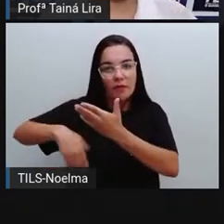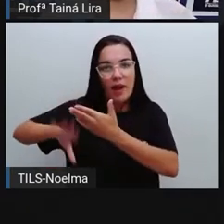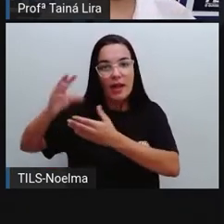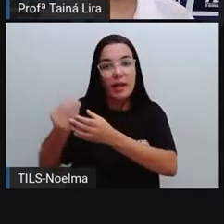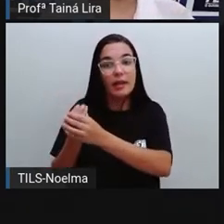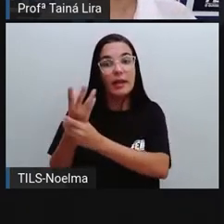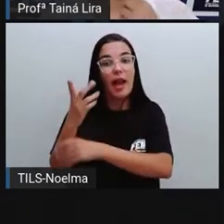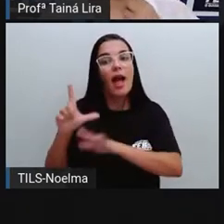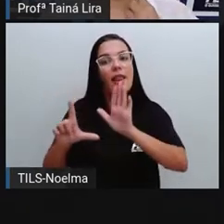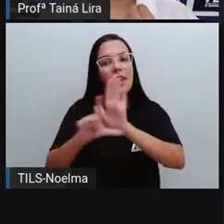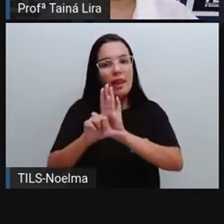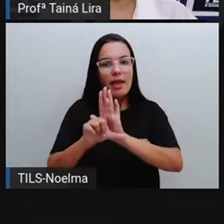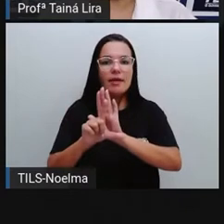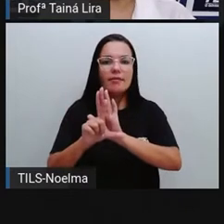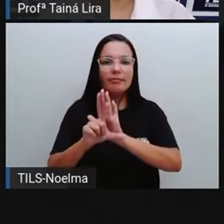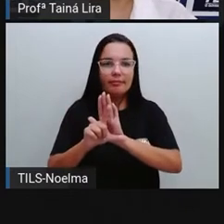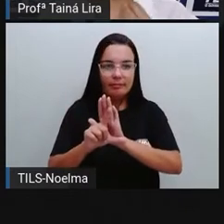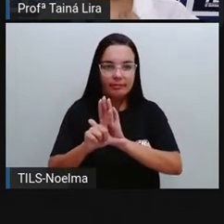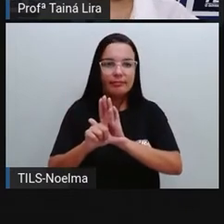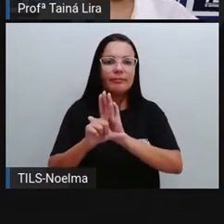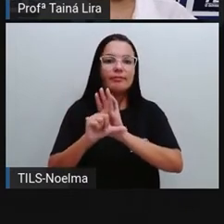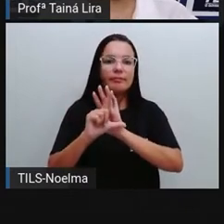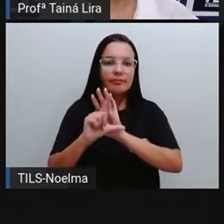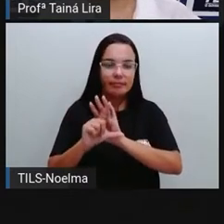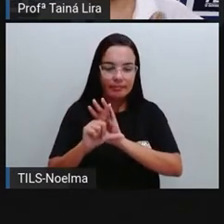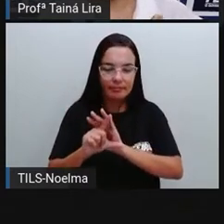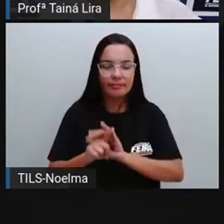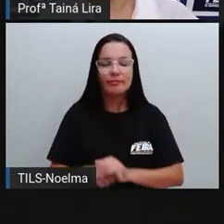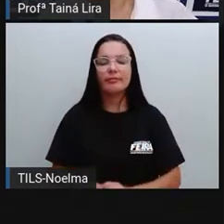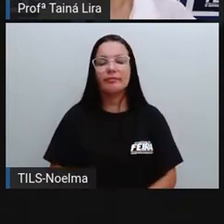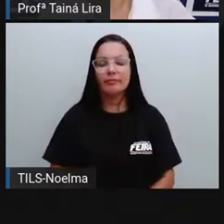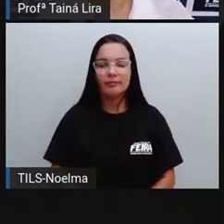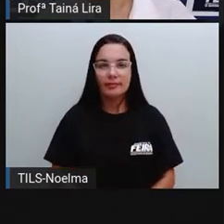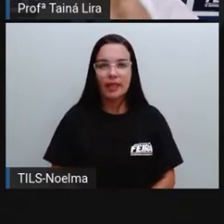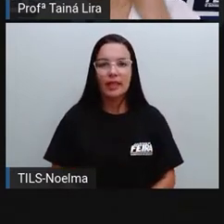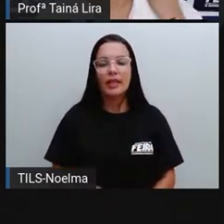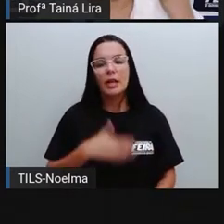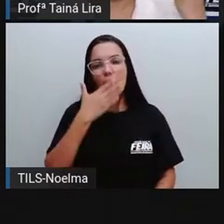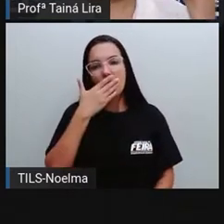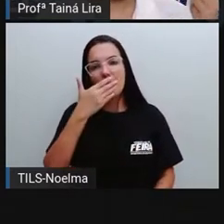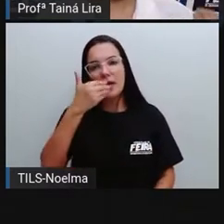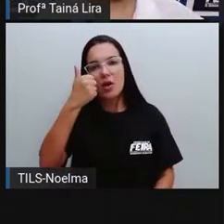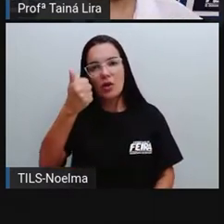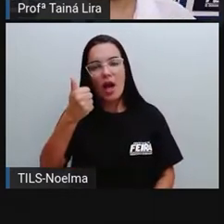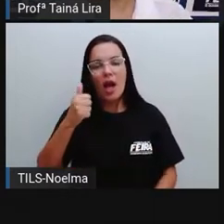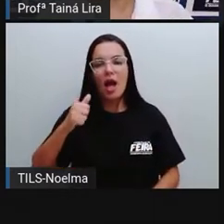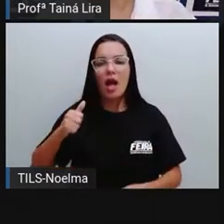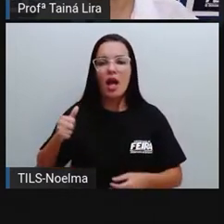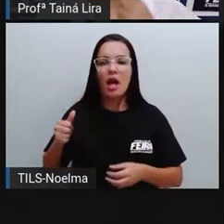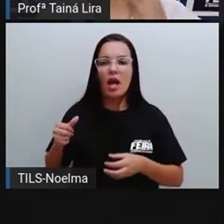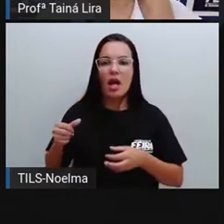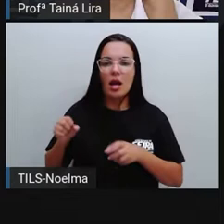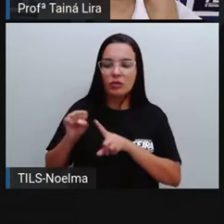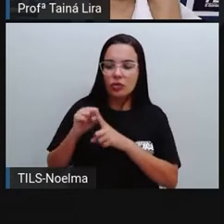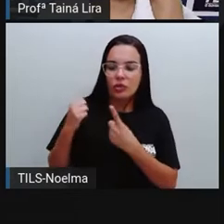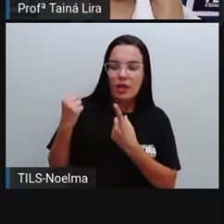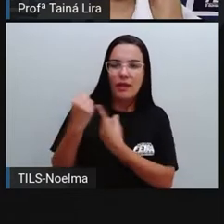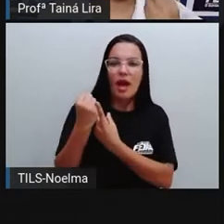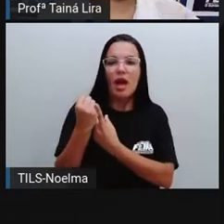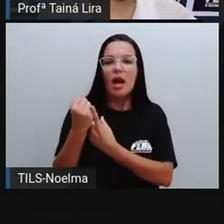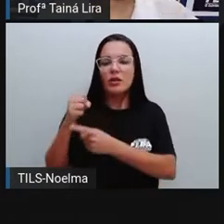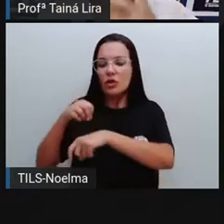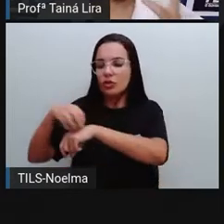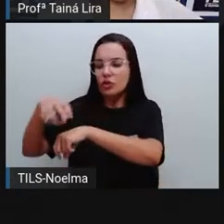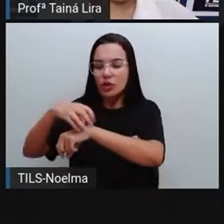legislativa. Elaborar leis, tá, que melhorem aí a convivência, tá, a distribuição